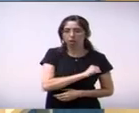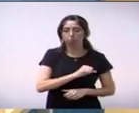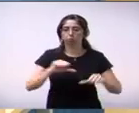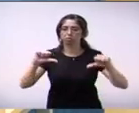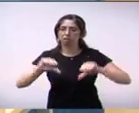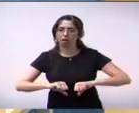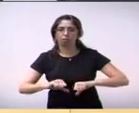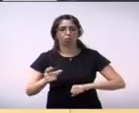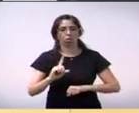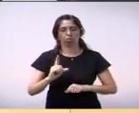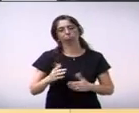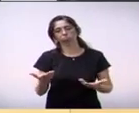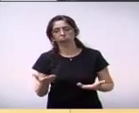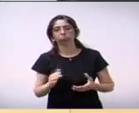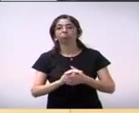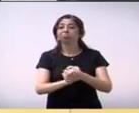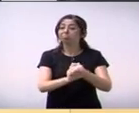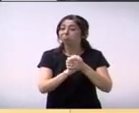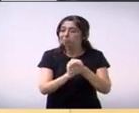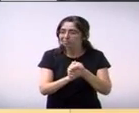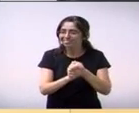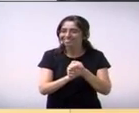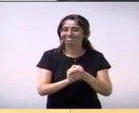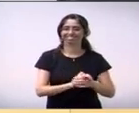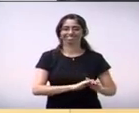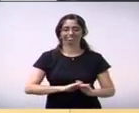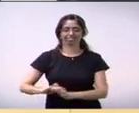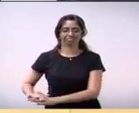parabéns. Com a palavra o vereador, doutor Gustavo Tecola.